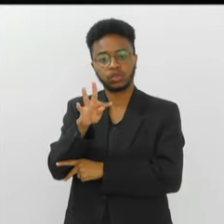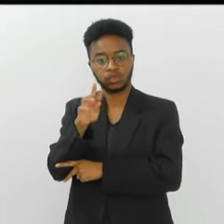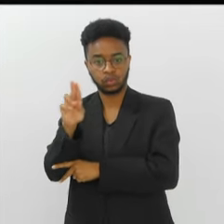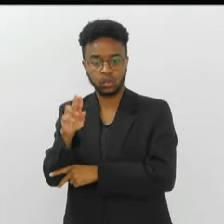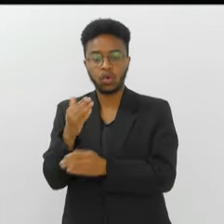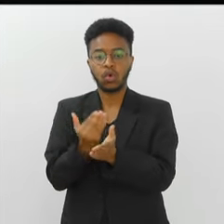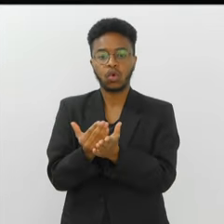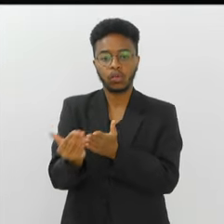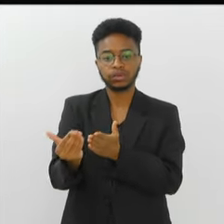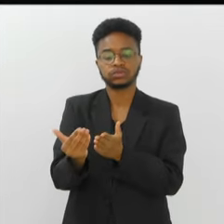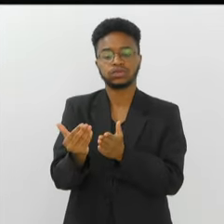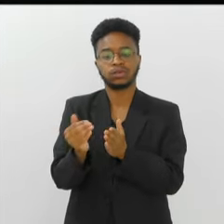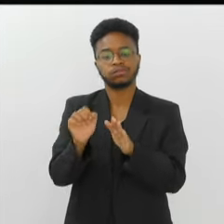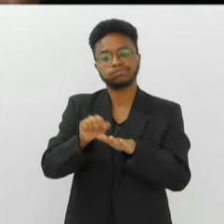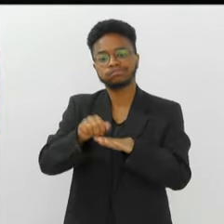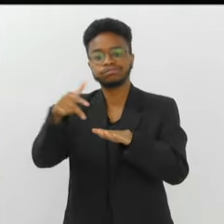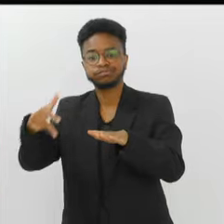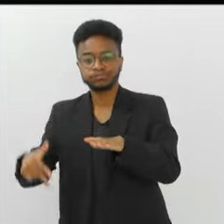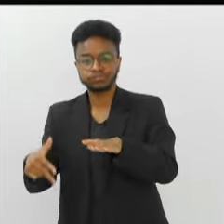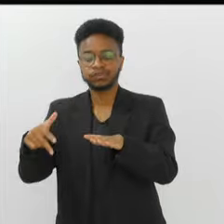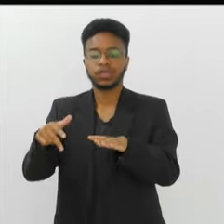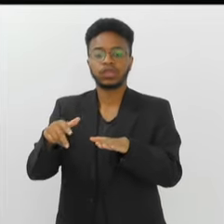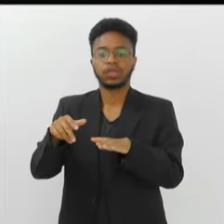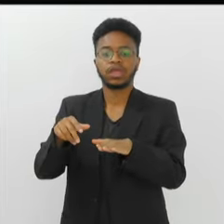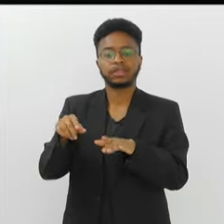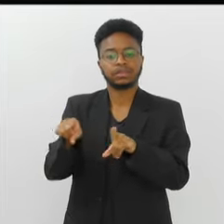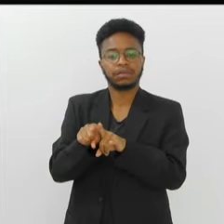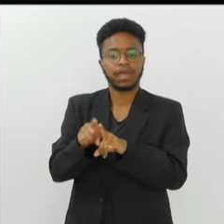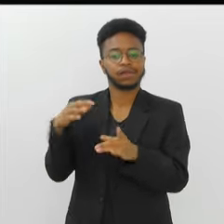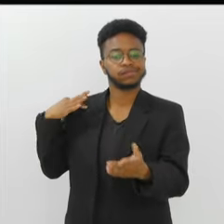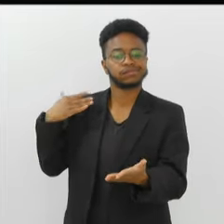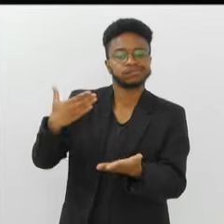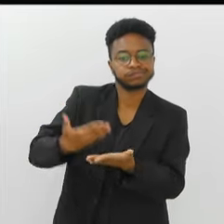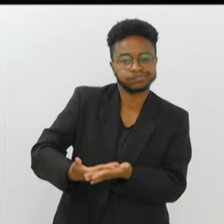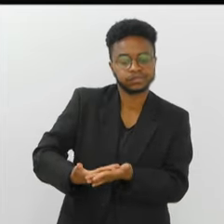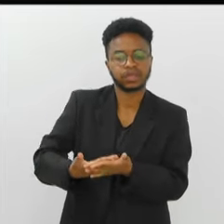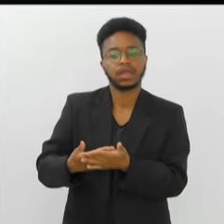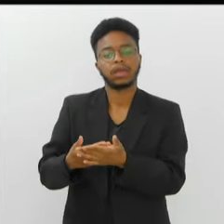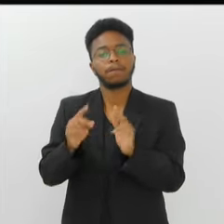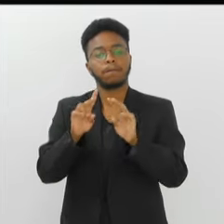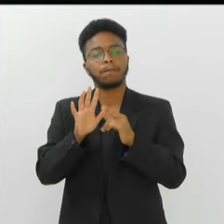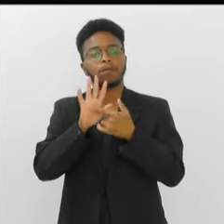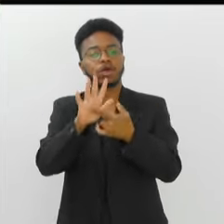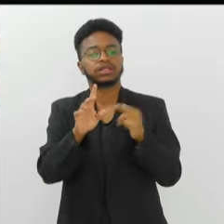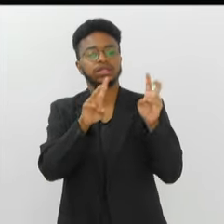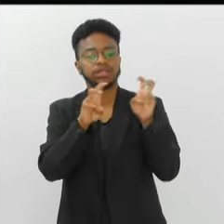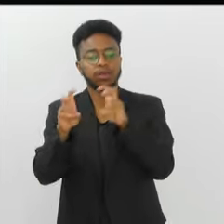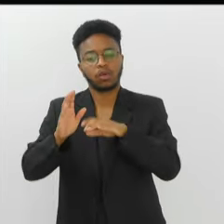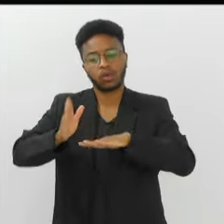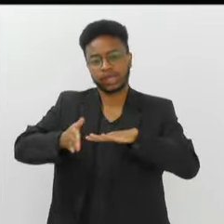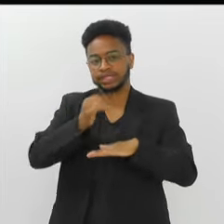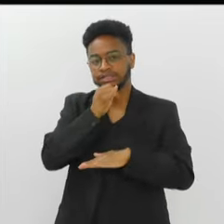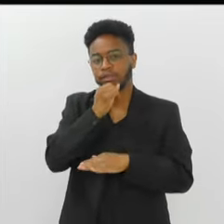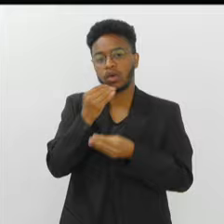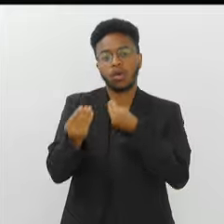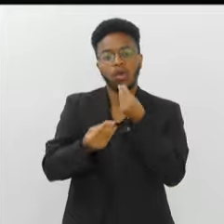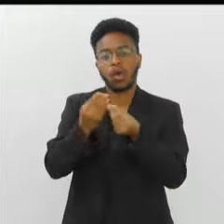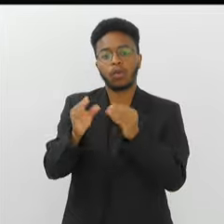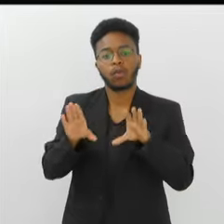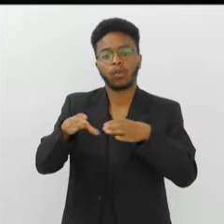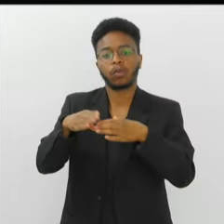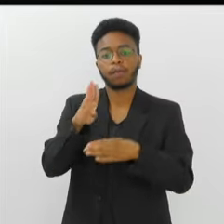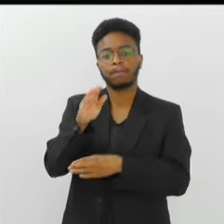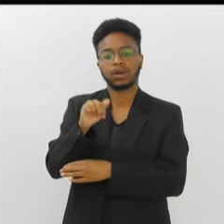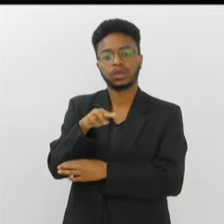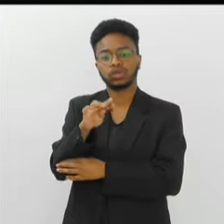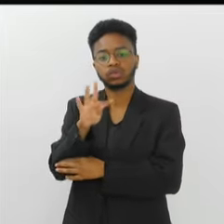desde a questão do desembarque no cais do Valongo, até os dias atuais, questões mais contemporâneas desse assunto, como, por exemplo, a